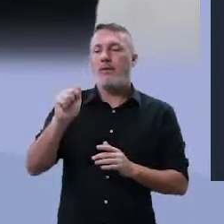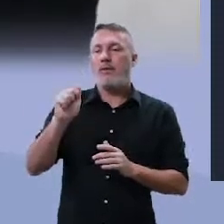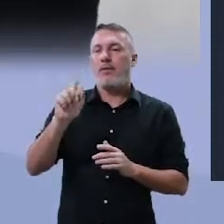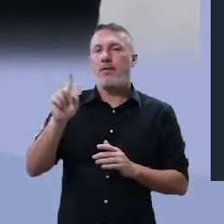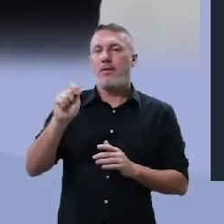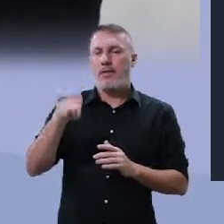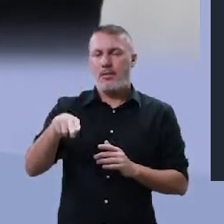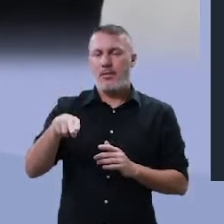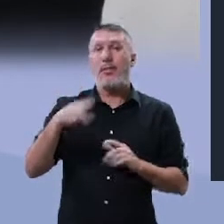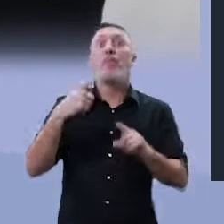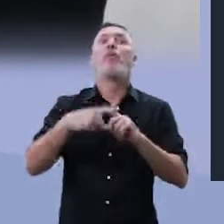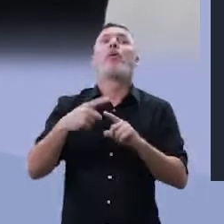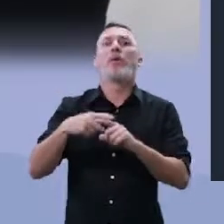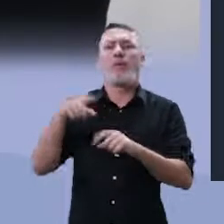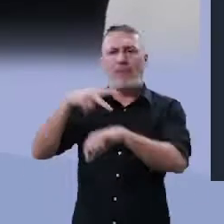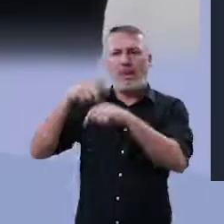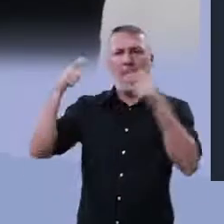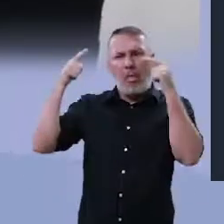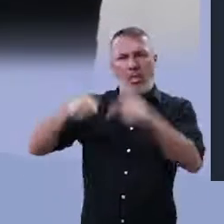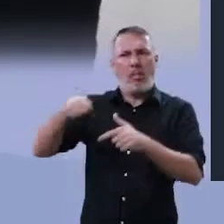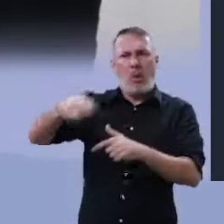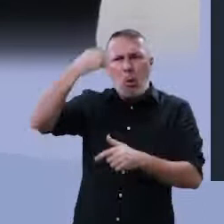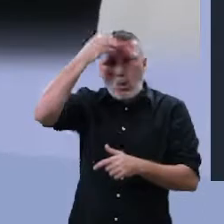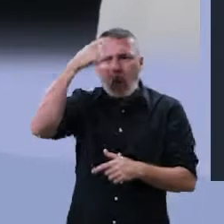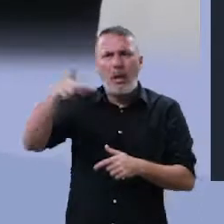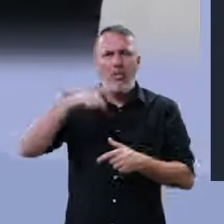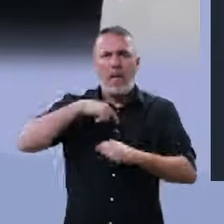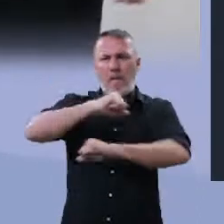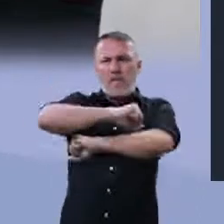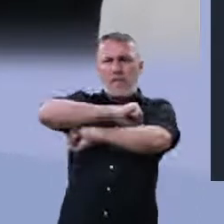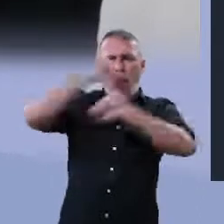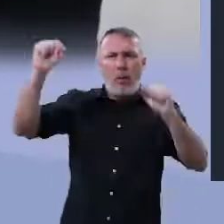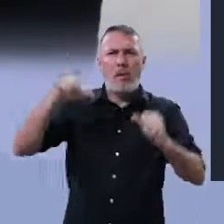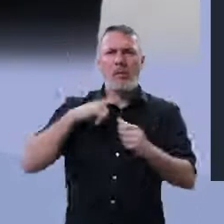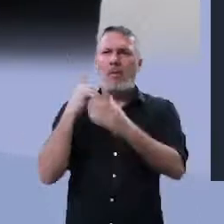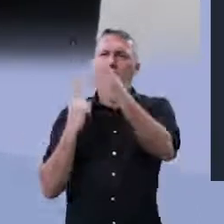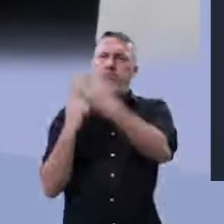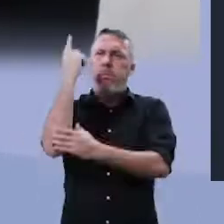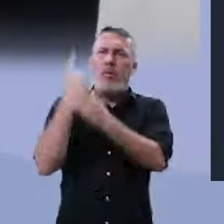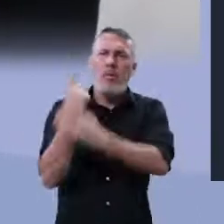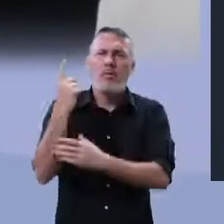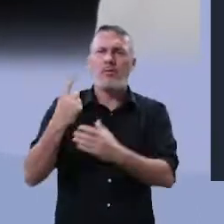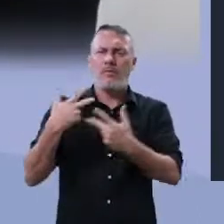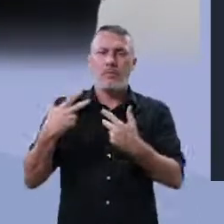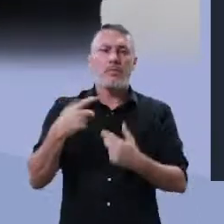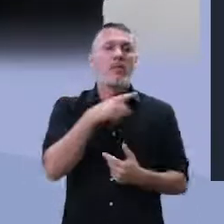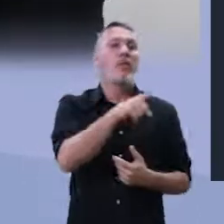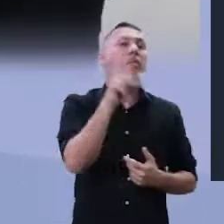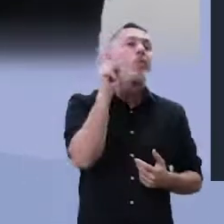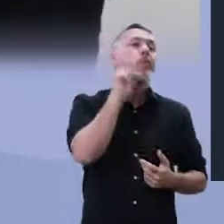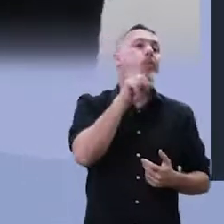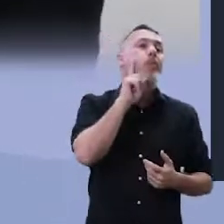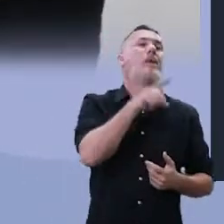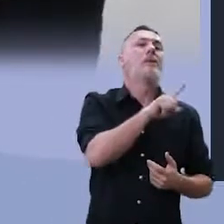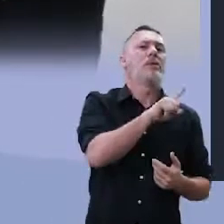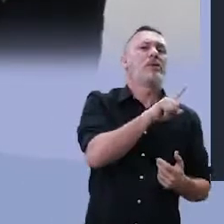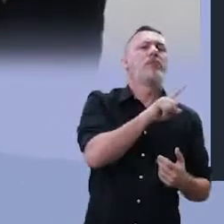Iraque foi acusado de ter bombas, de ter armas nucleares, os Estados Unidos foram lá